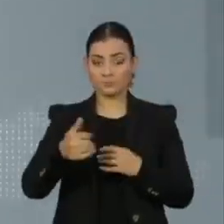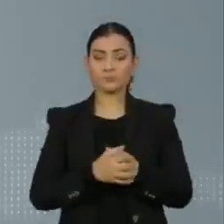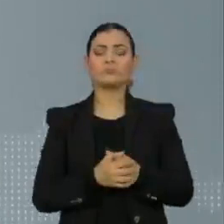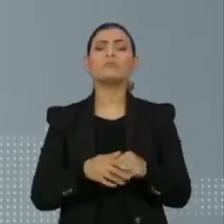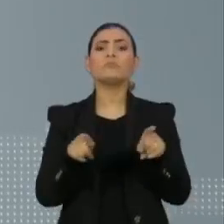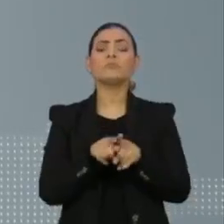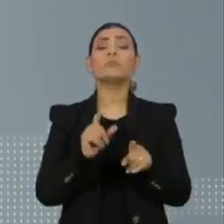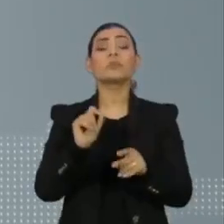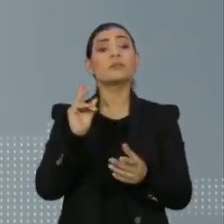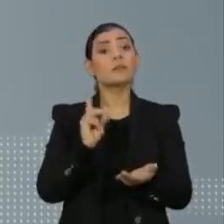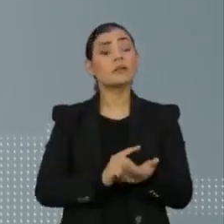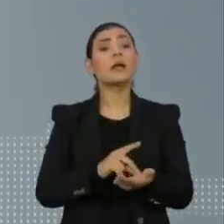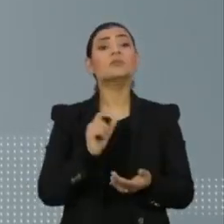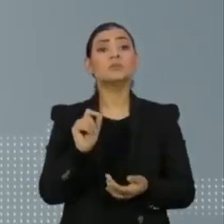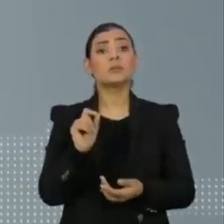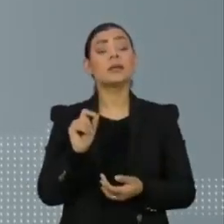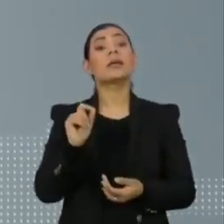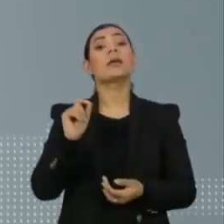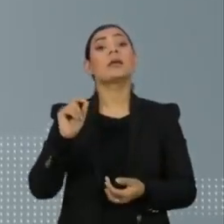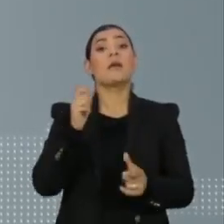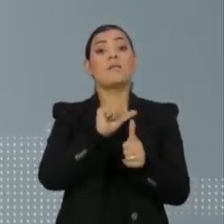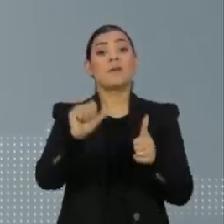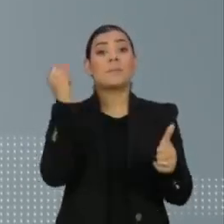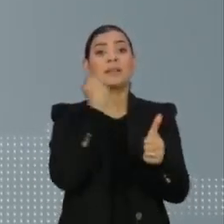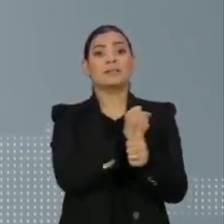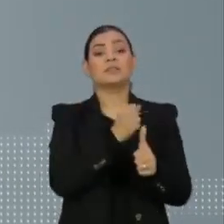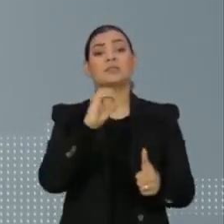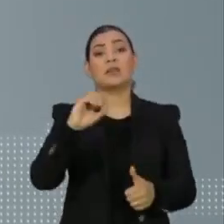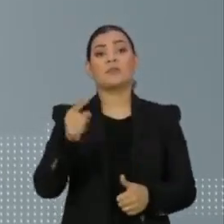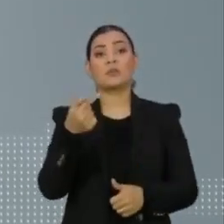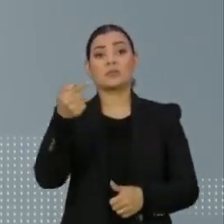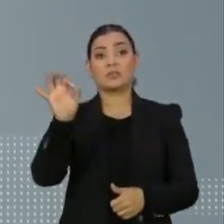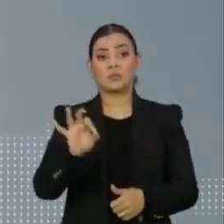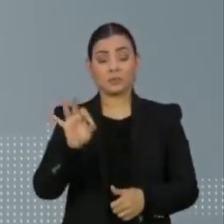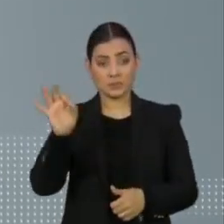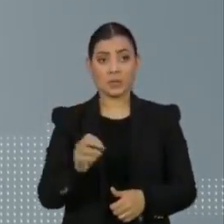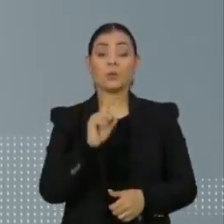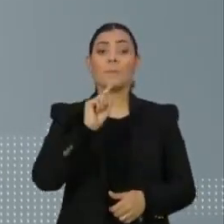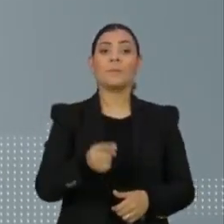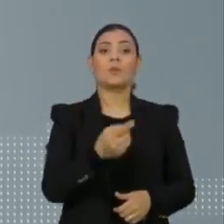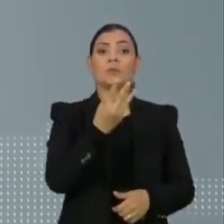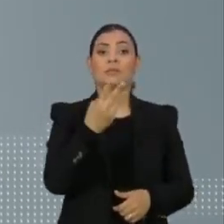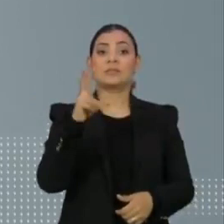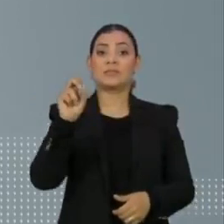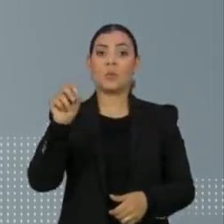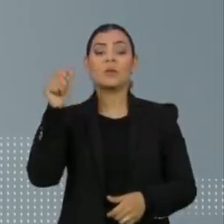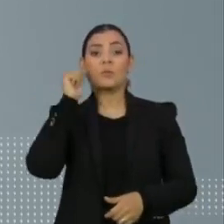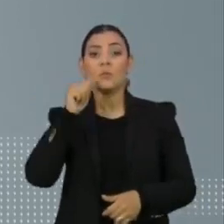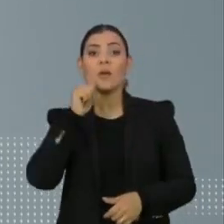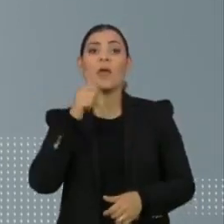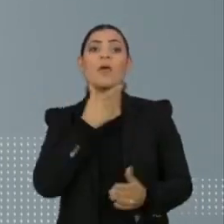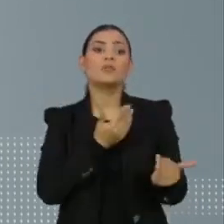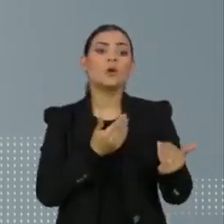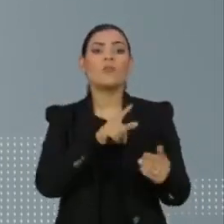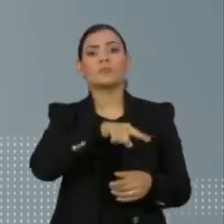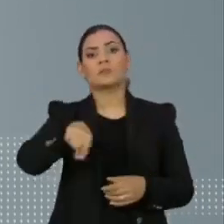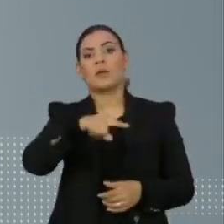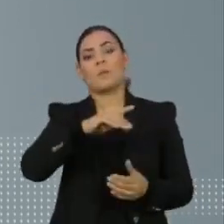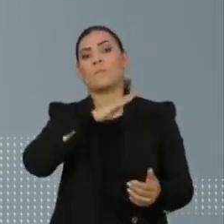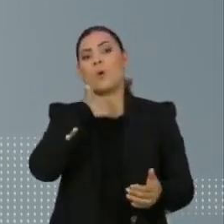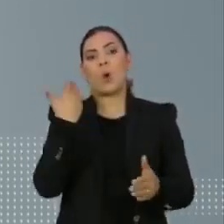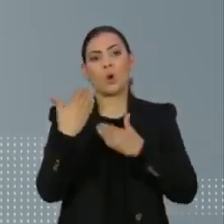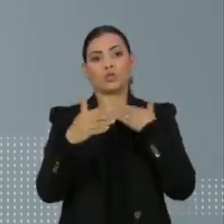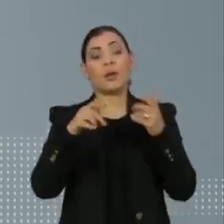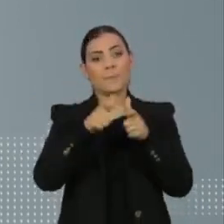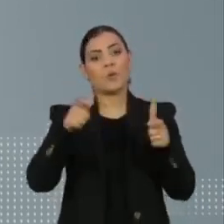feminicídios aumentaram 0,7% em 2020. 1.350 meninas e mulheres foram mortas, sendo